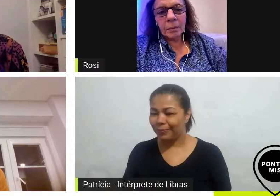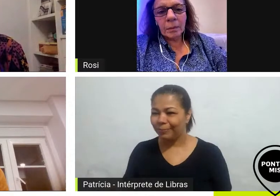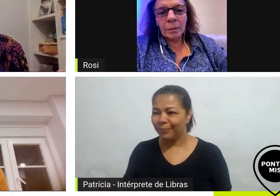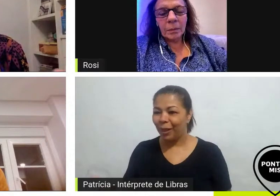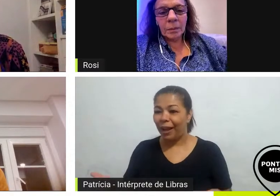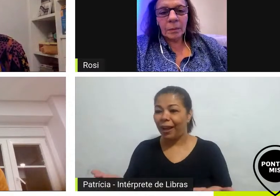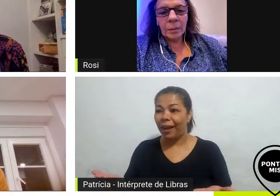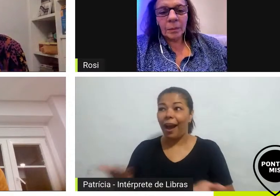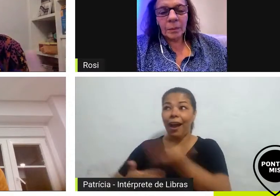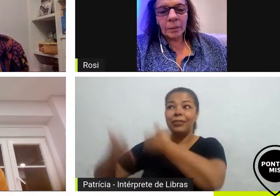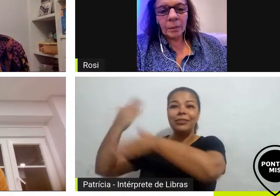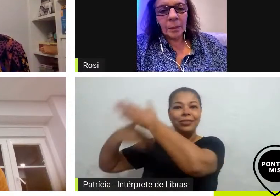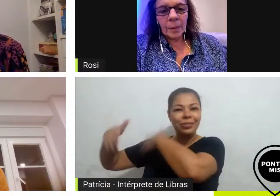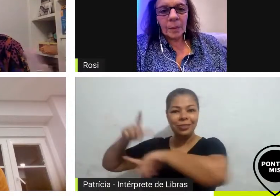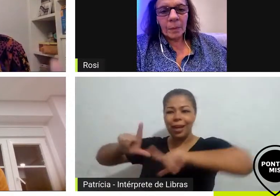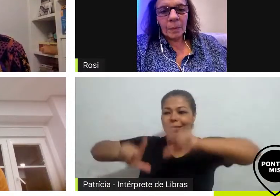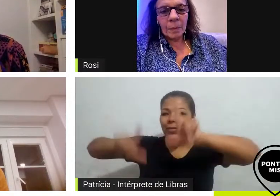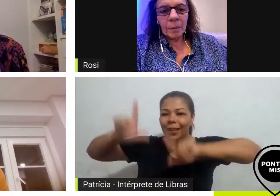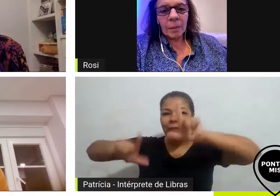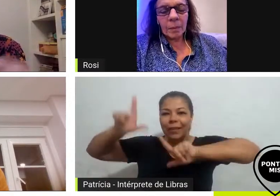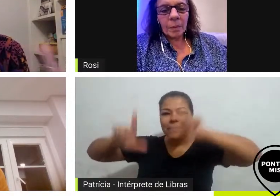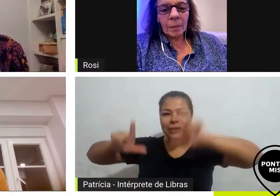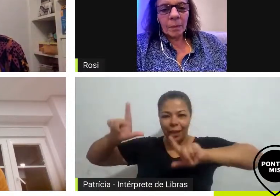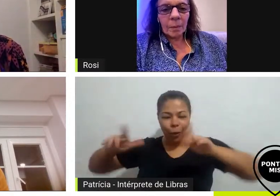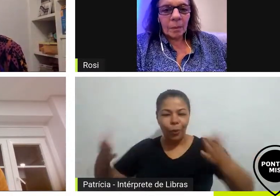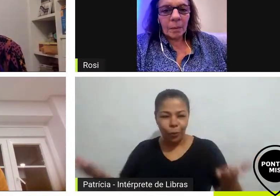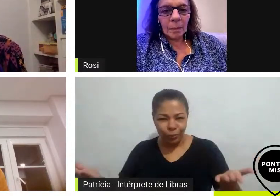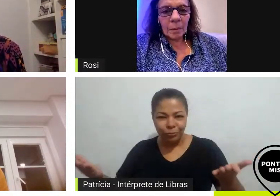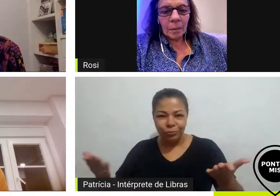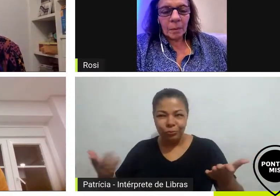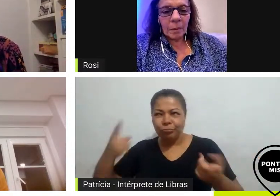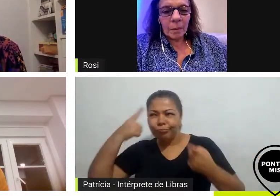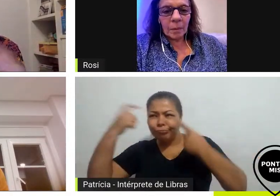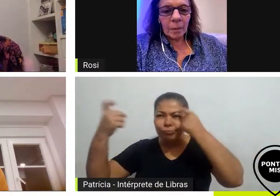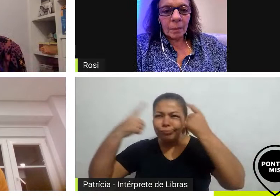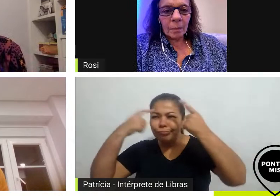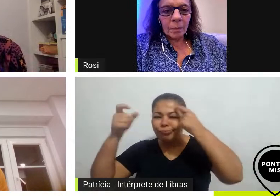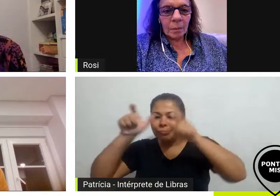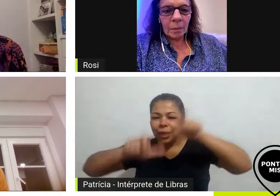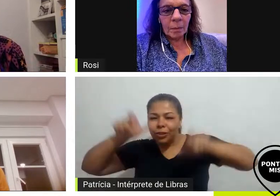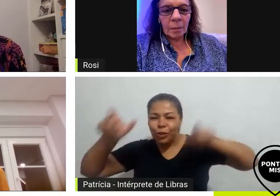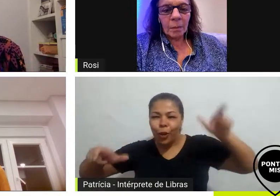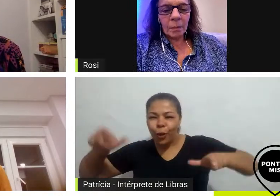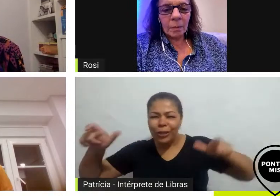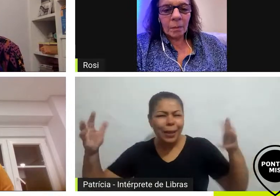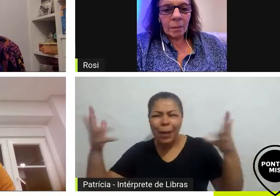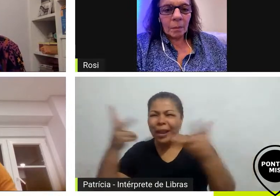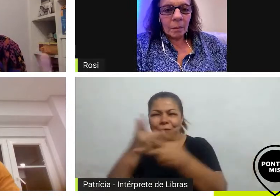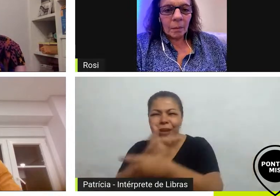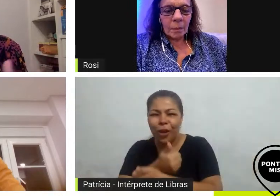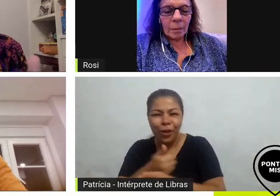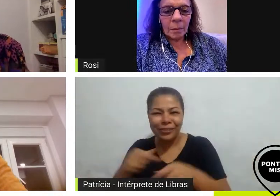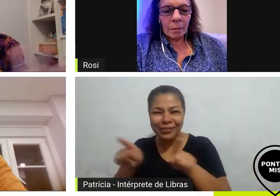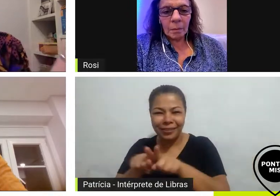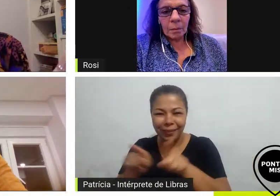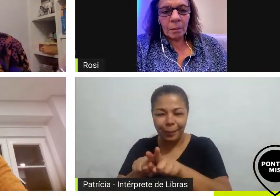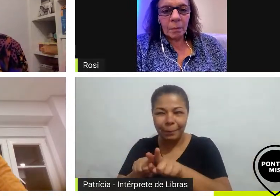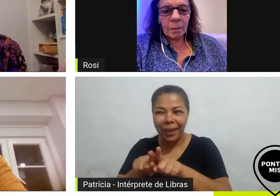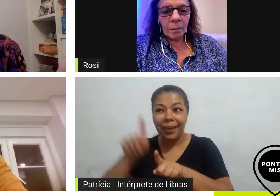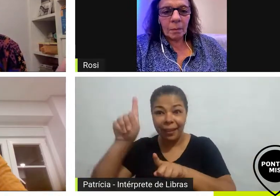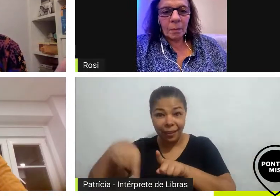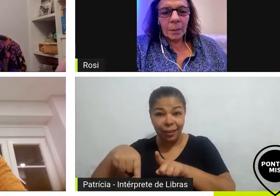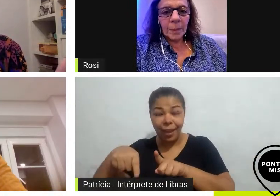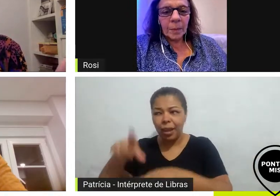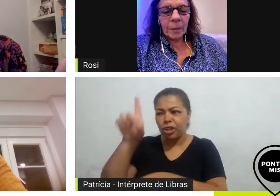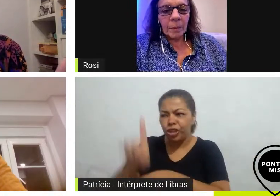tinha na TV para essa criação para esses personagens incríveis para esse trabalho com direção de arte que foi para algum